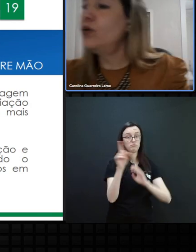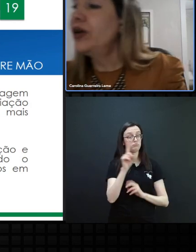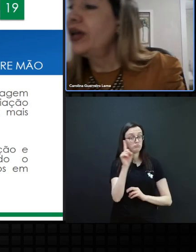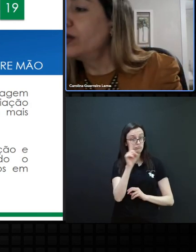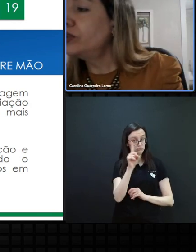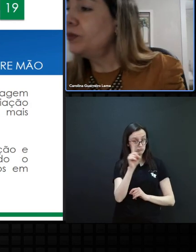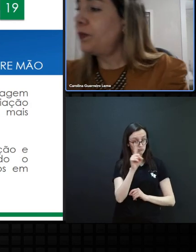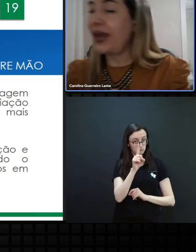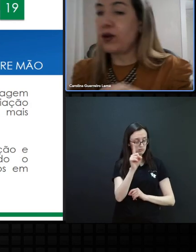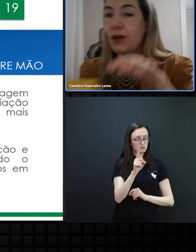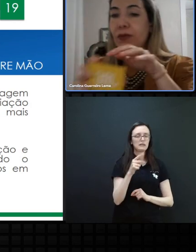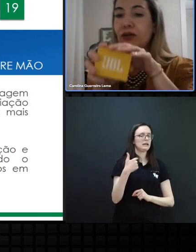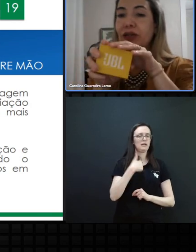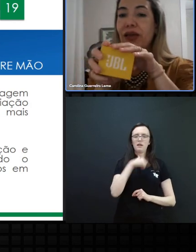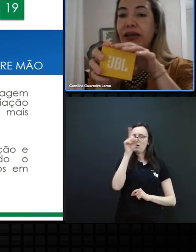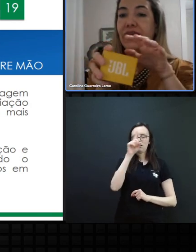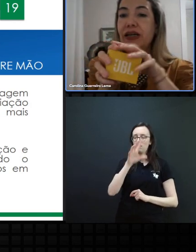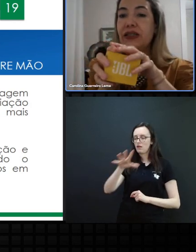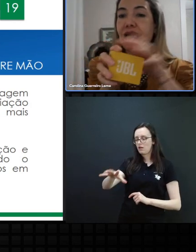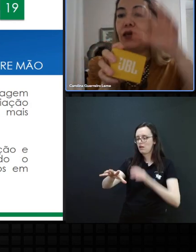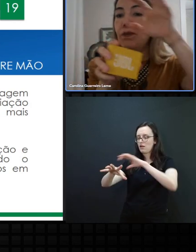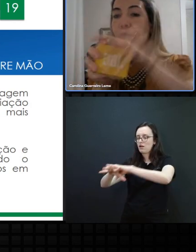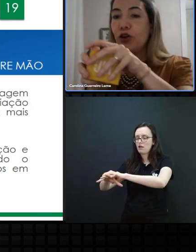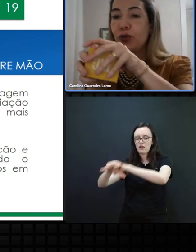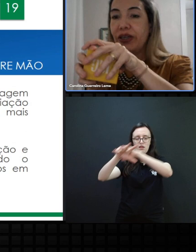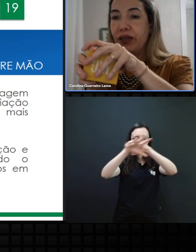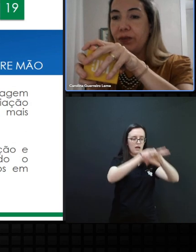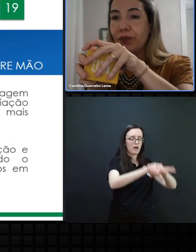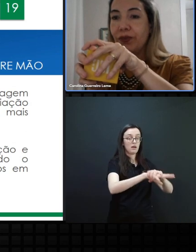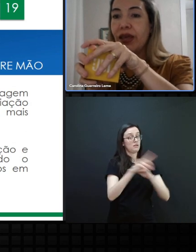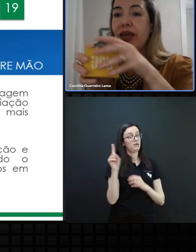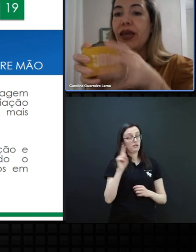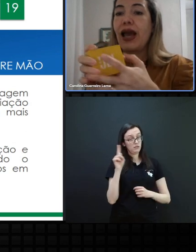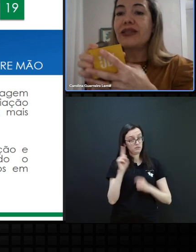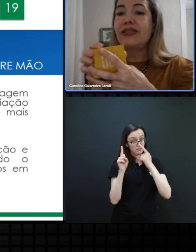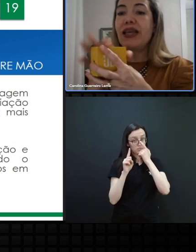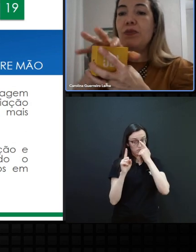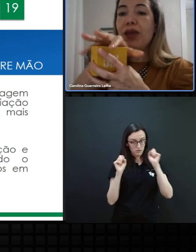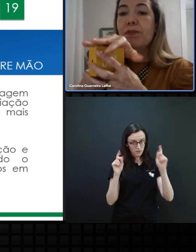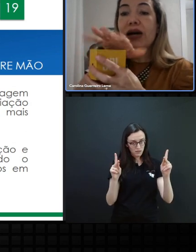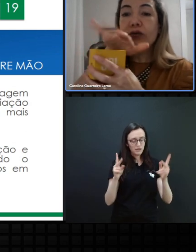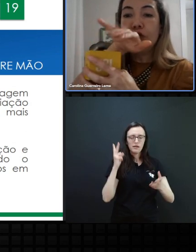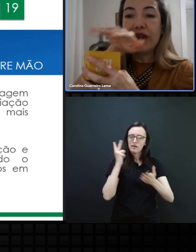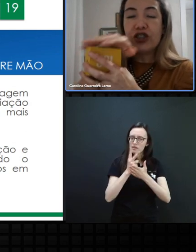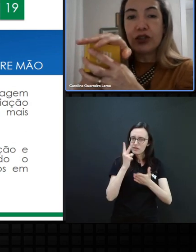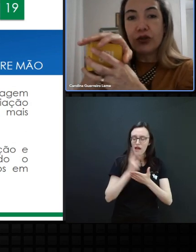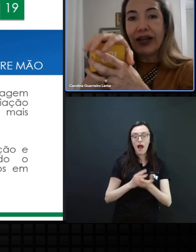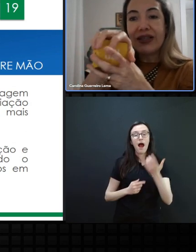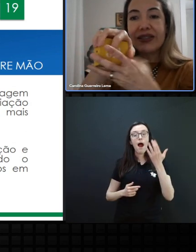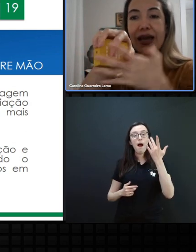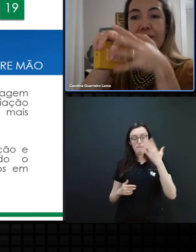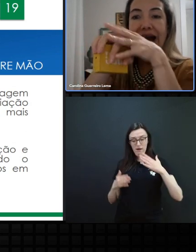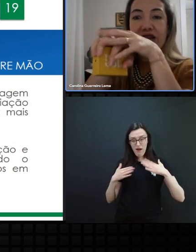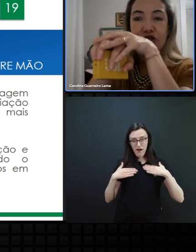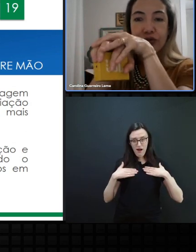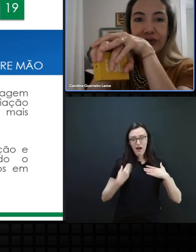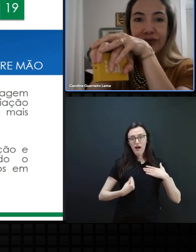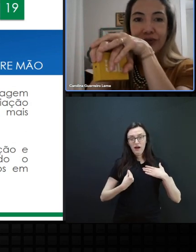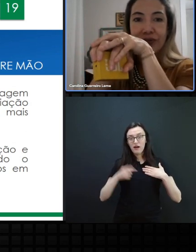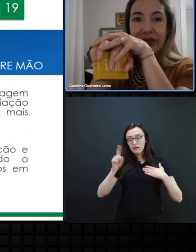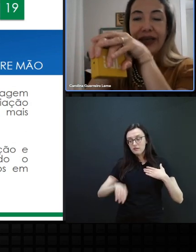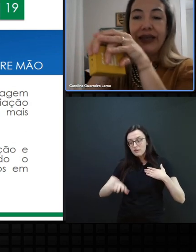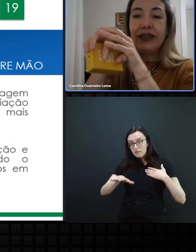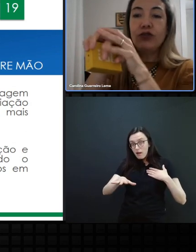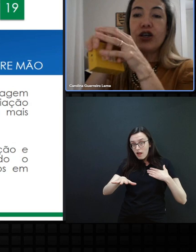Então, eu não pego a mão da minha criança e ponho aqui. Sempre a mão do mediador, ela está embaixo.